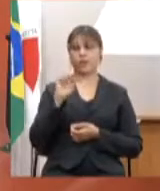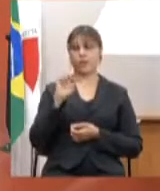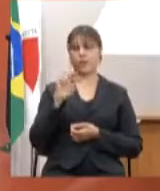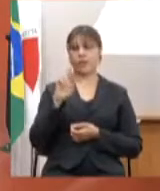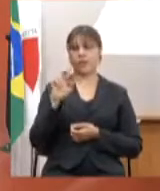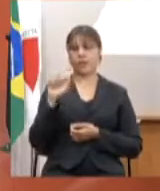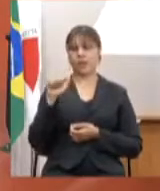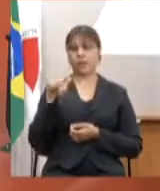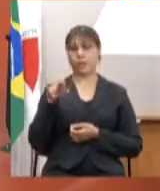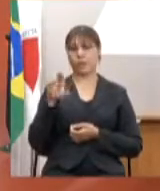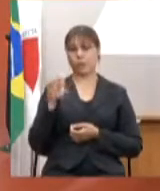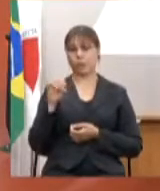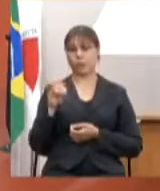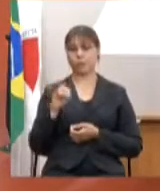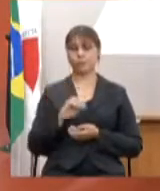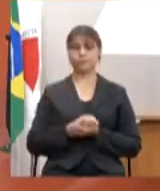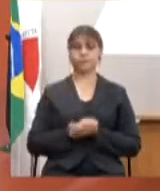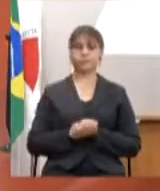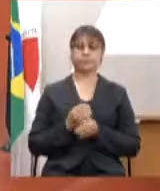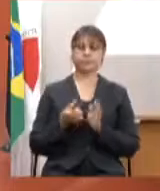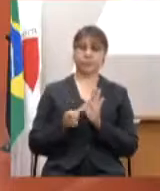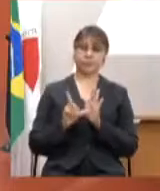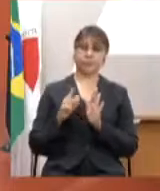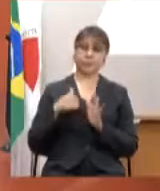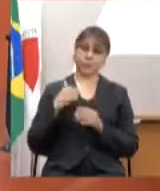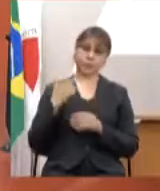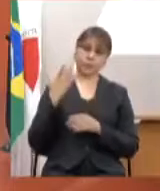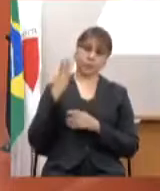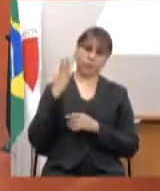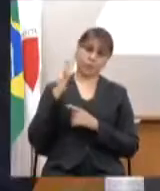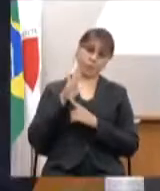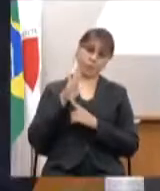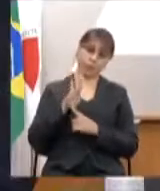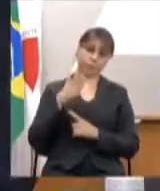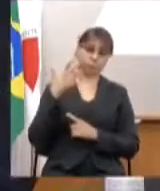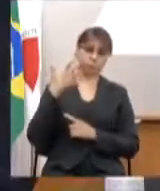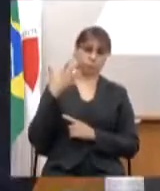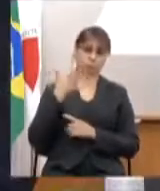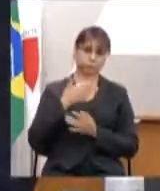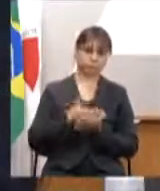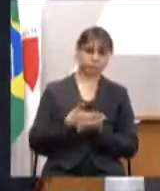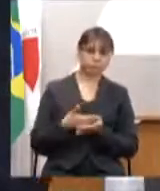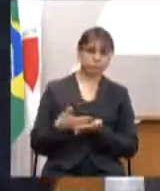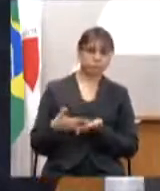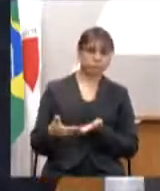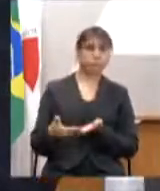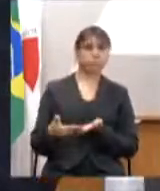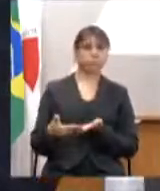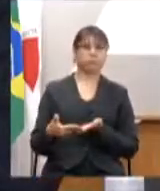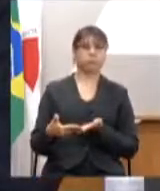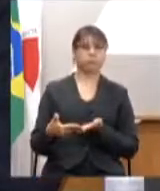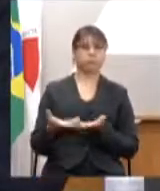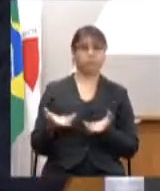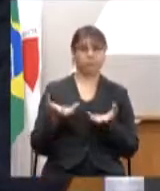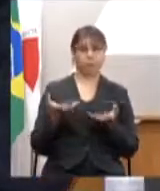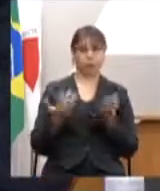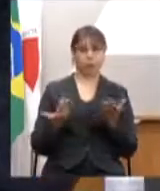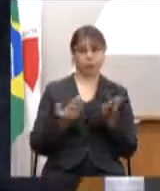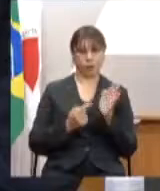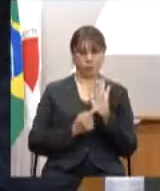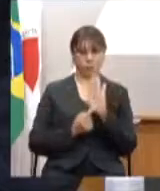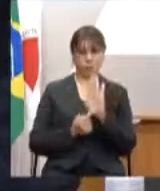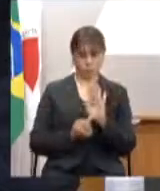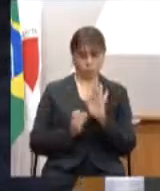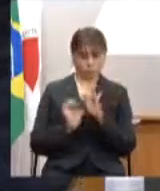Fiz uma apresentação inicial, deputado, que eu gostaria de apresentar, se o me